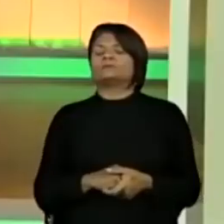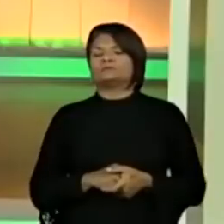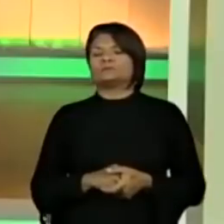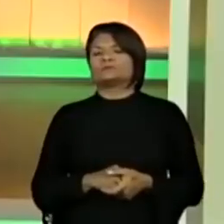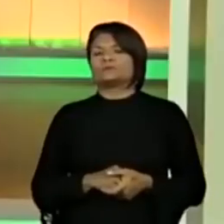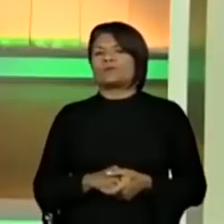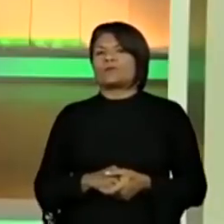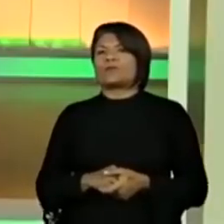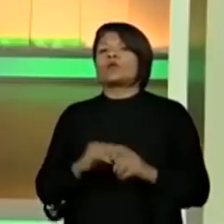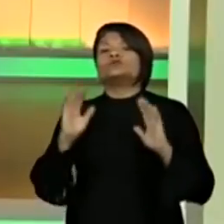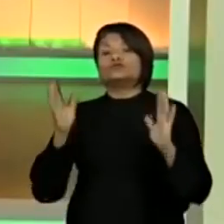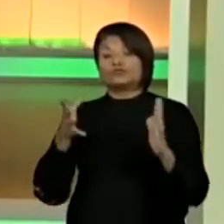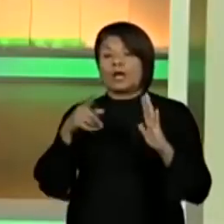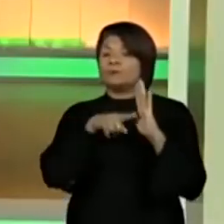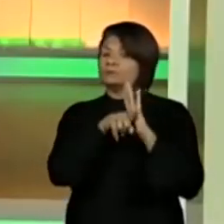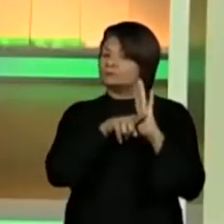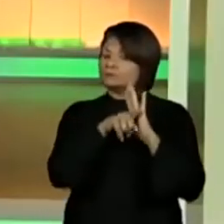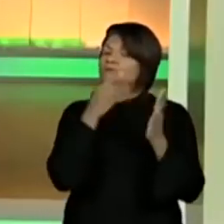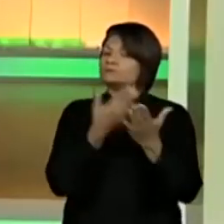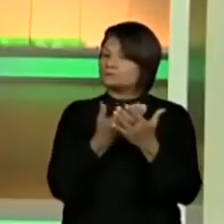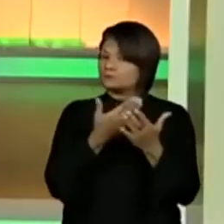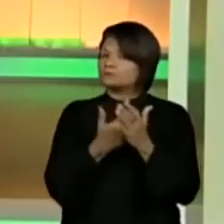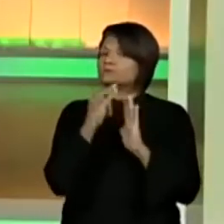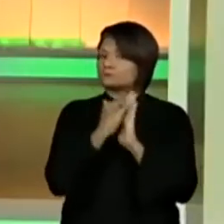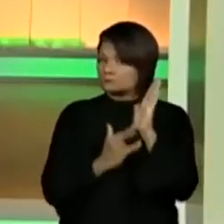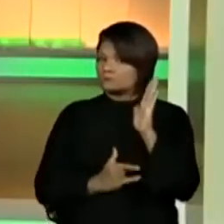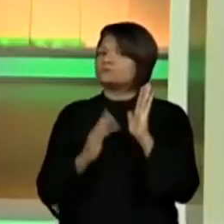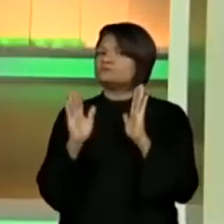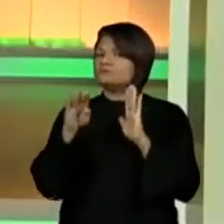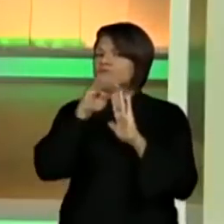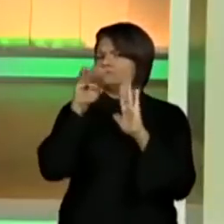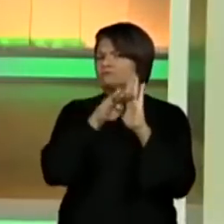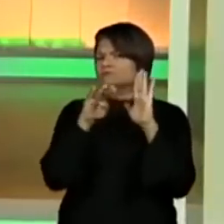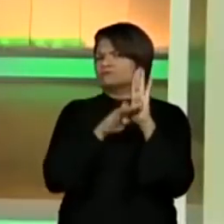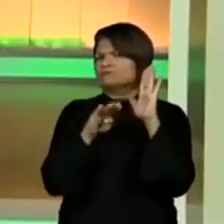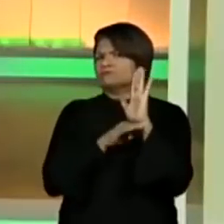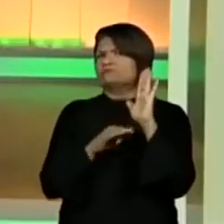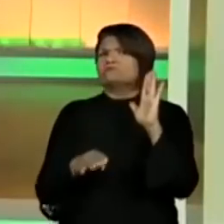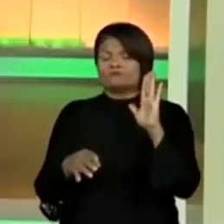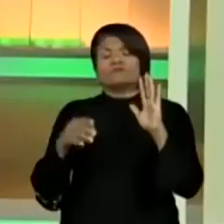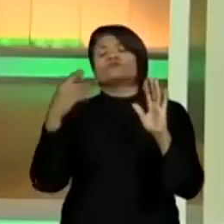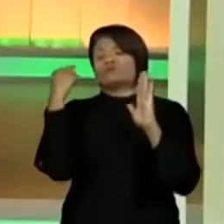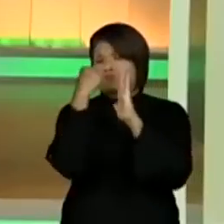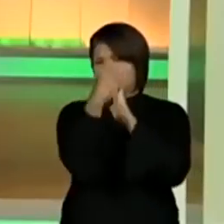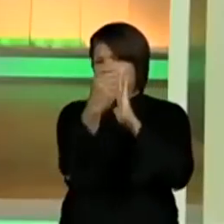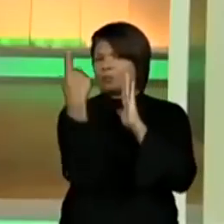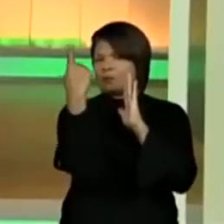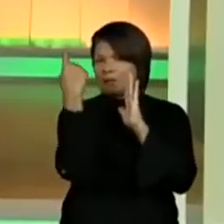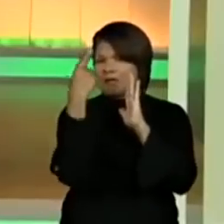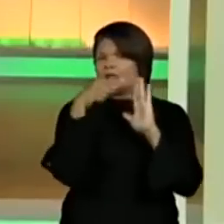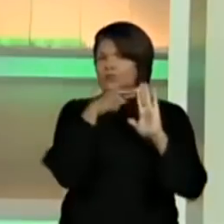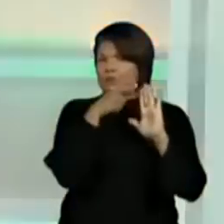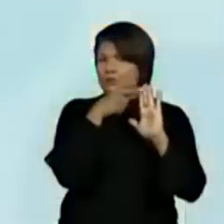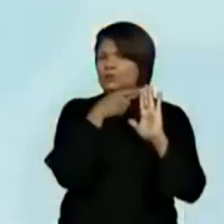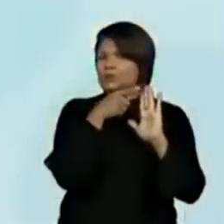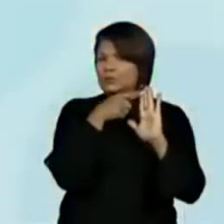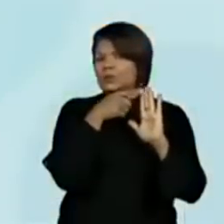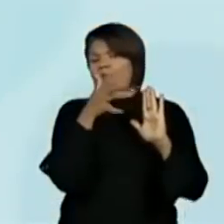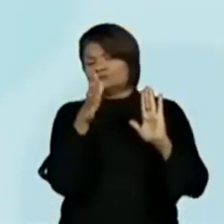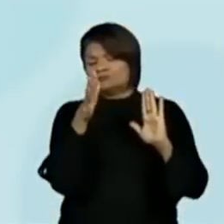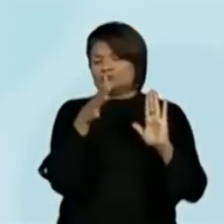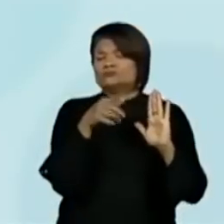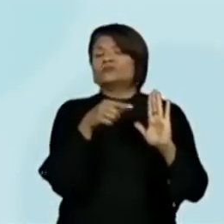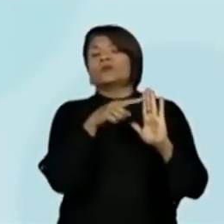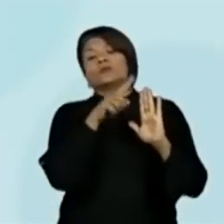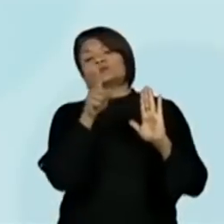Bom, fizemos o estudo do texto. Se a gente parar para analisar, a gente começou aqui no primeiro parágrafo, aqui a gente não deu tanto